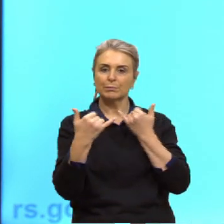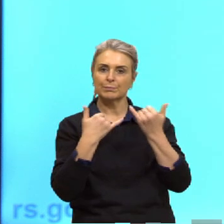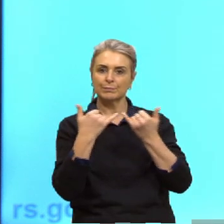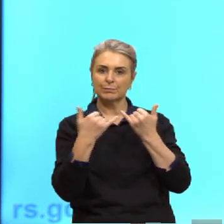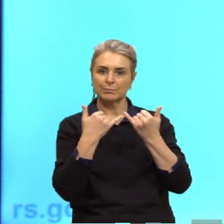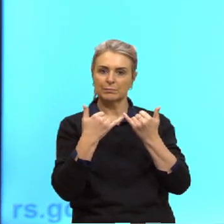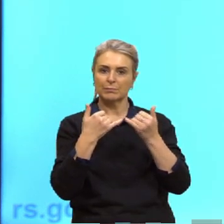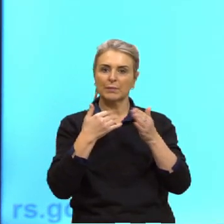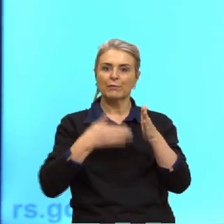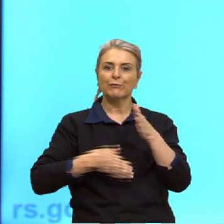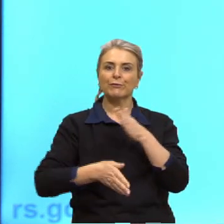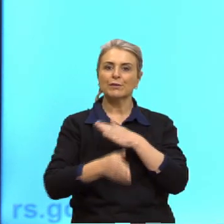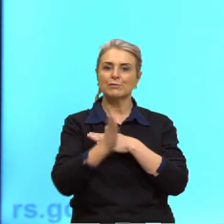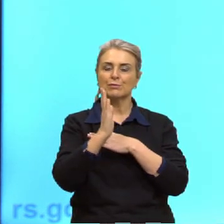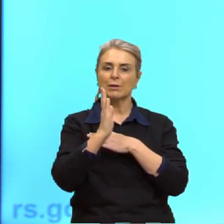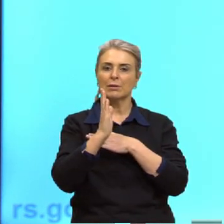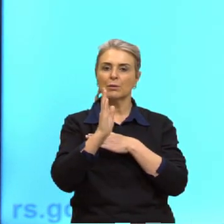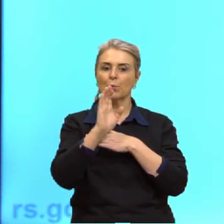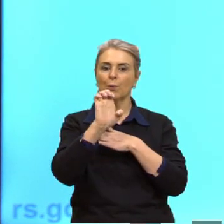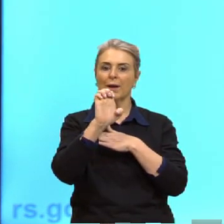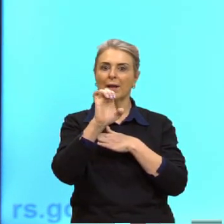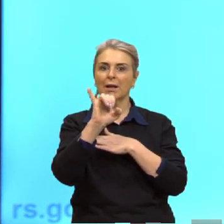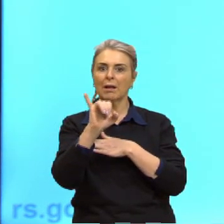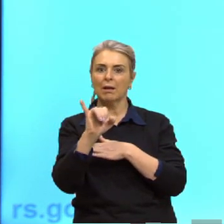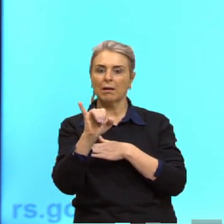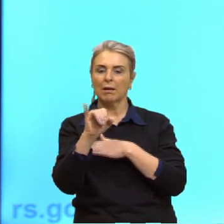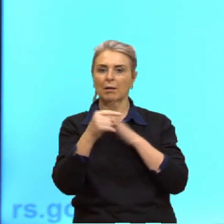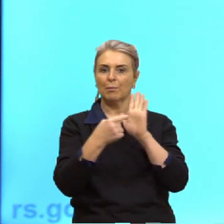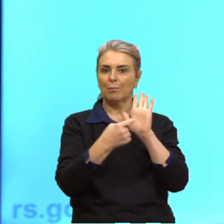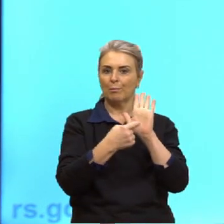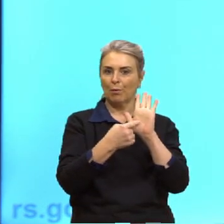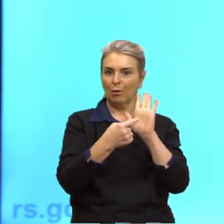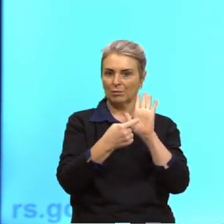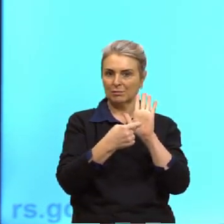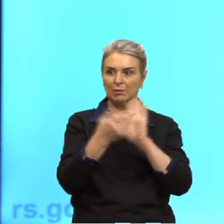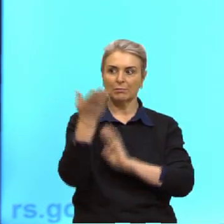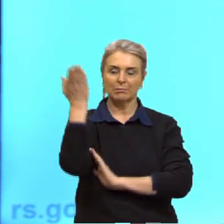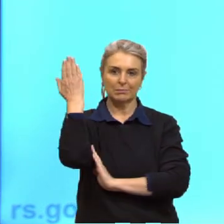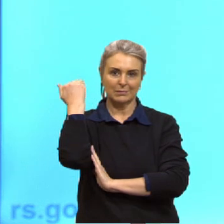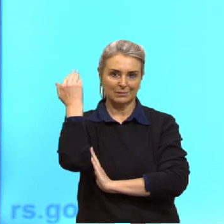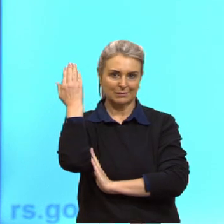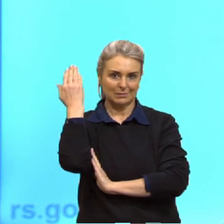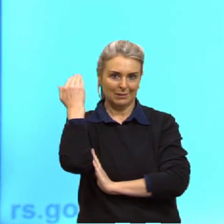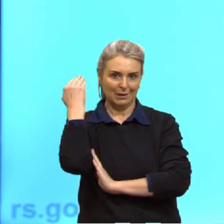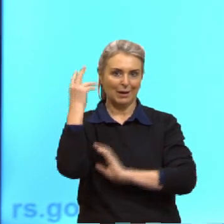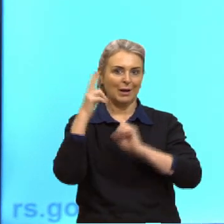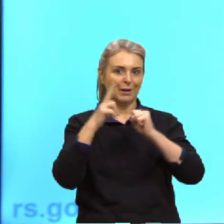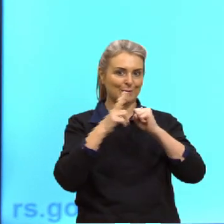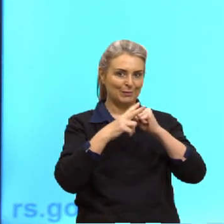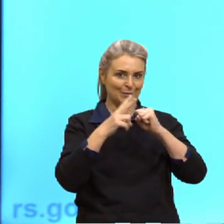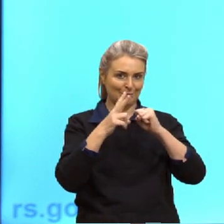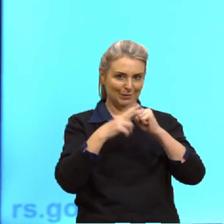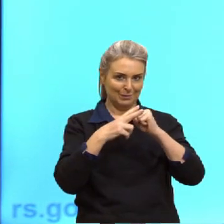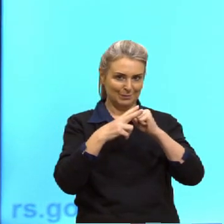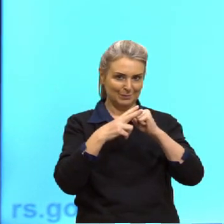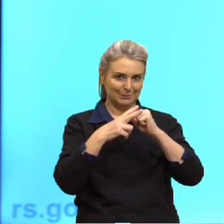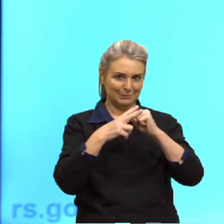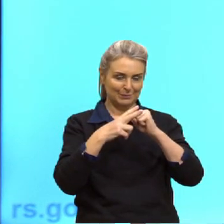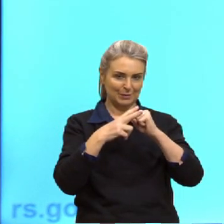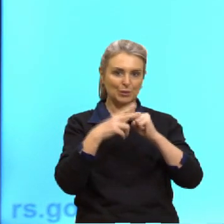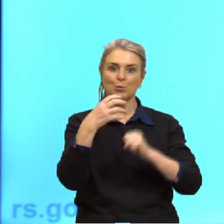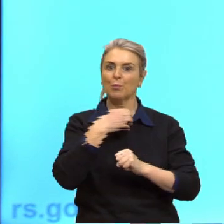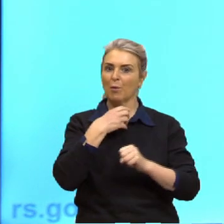Exemplo, viajei. Esse E aqui vai indicar que ele está no pretérito perfeito e vai indicar que está no modo indicativo.